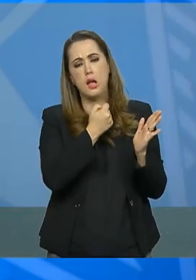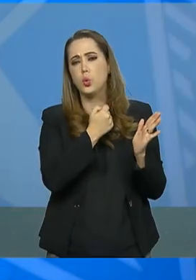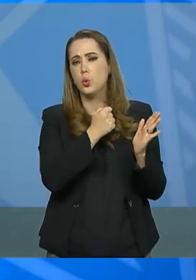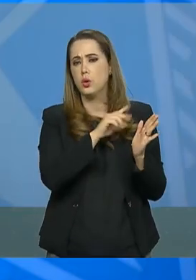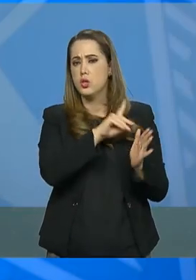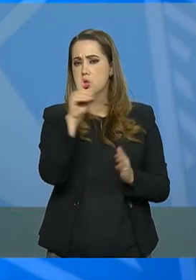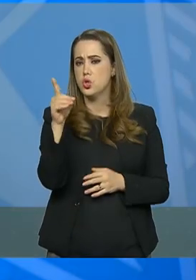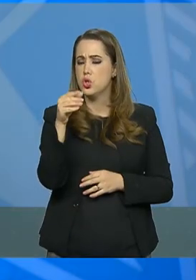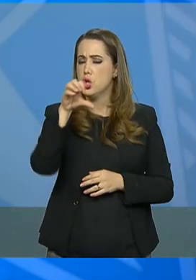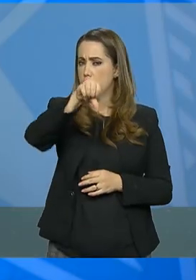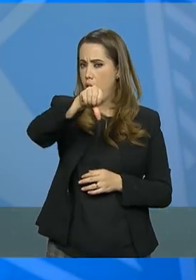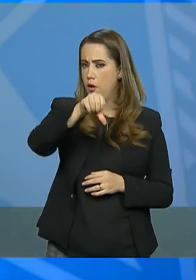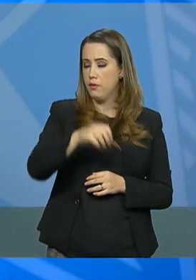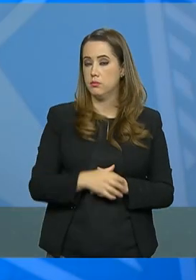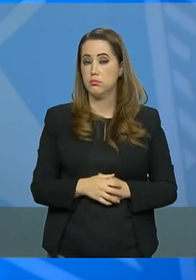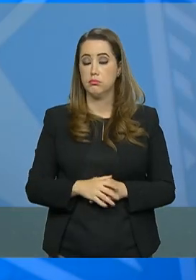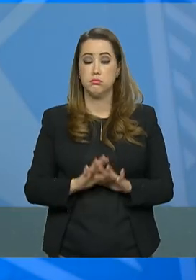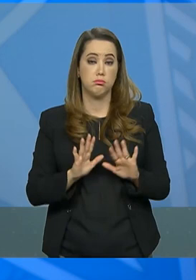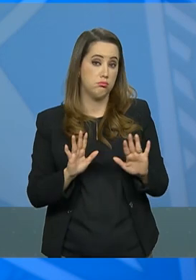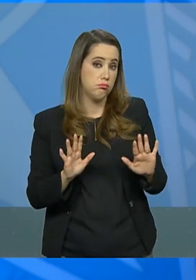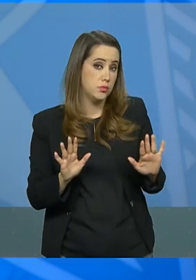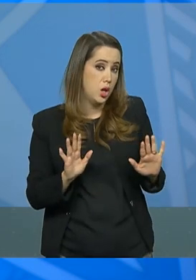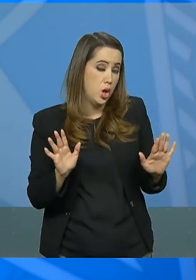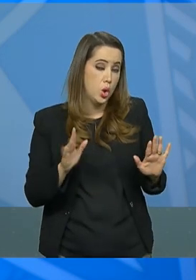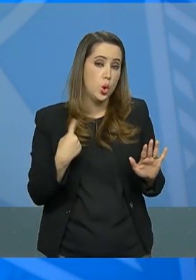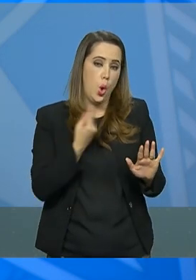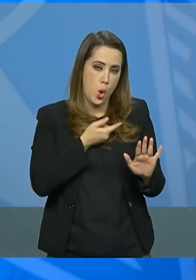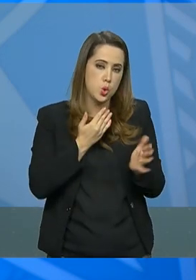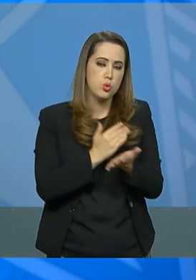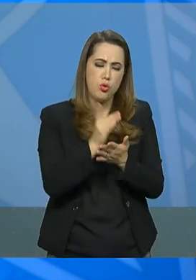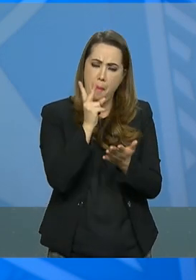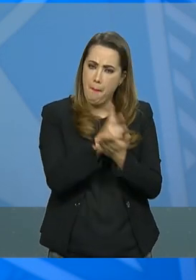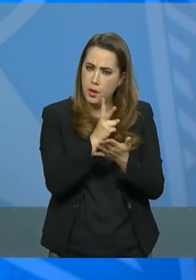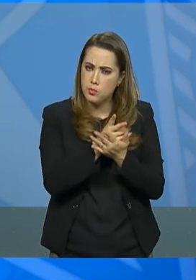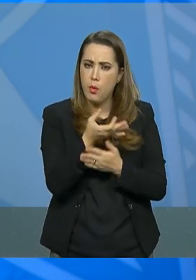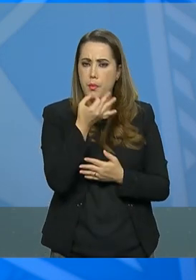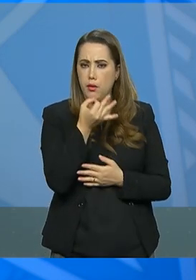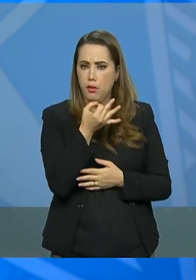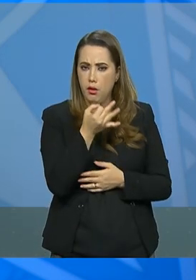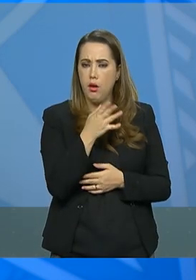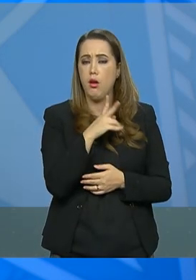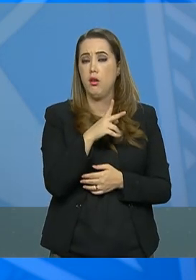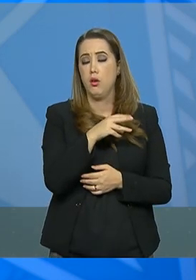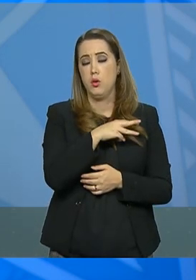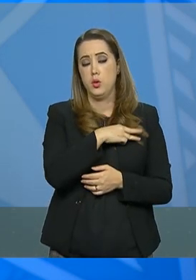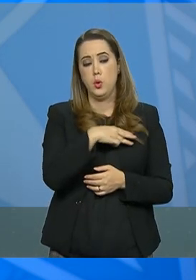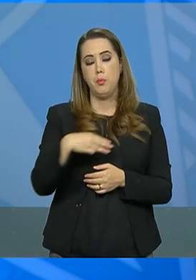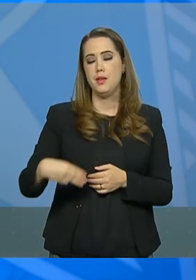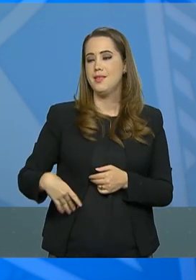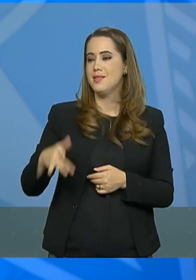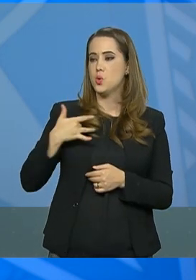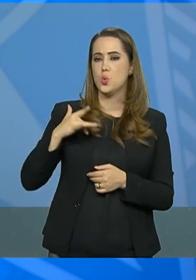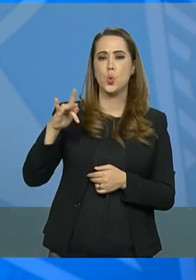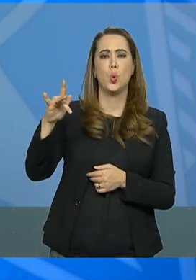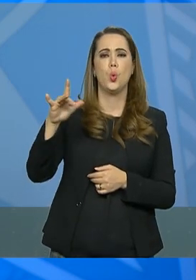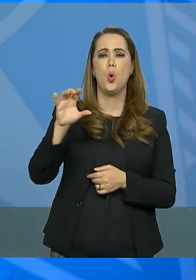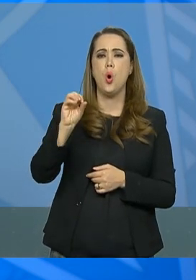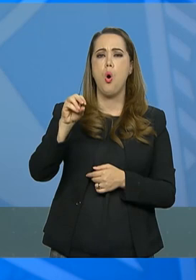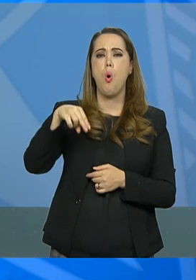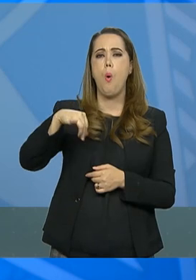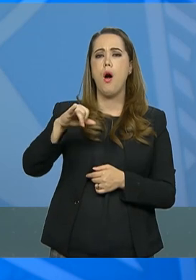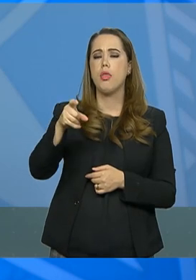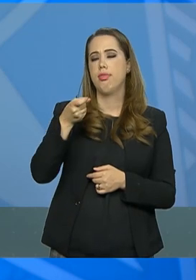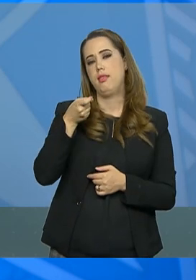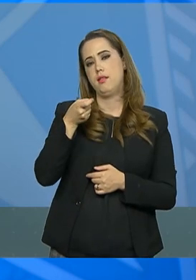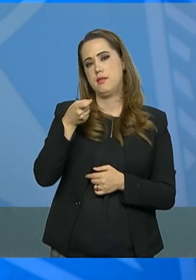Mantemos essa posição inicial, avançada pelo ministro Onyx, e eu a complemento dentro do